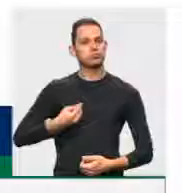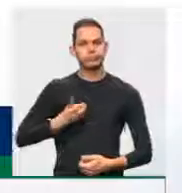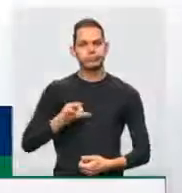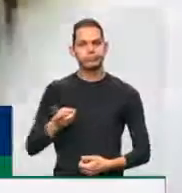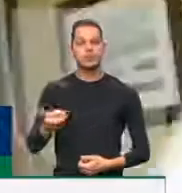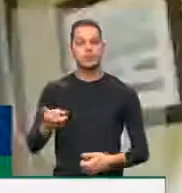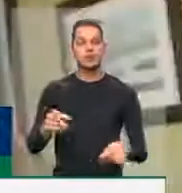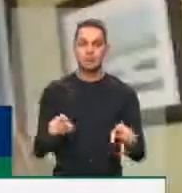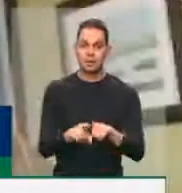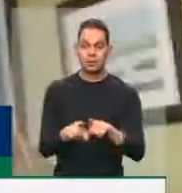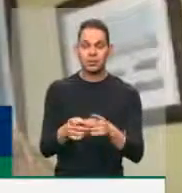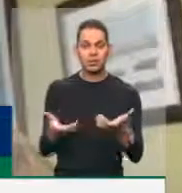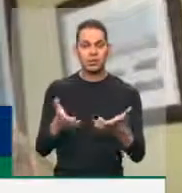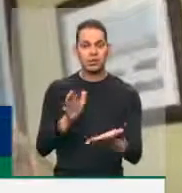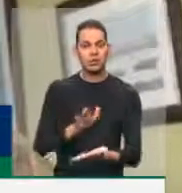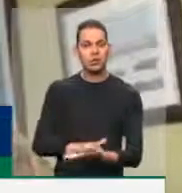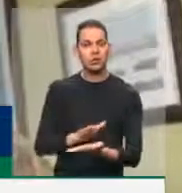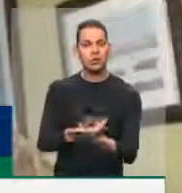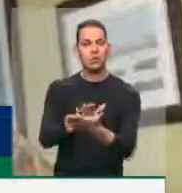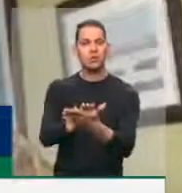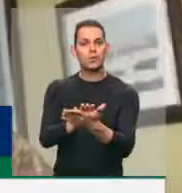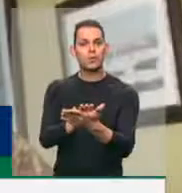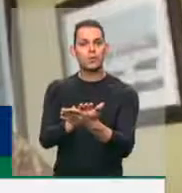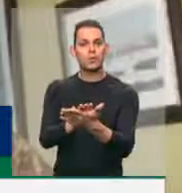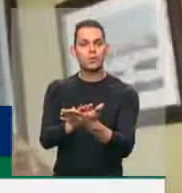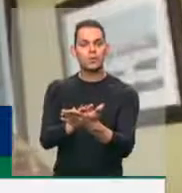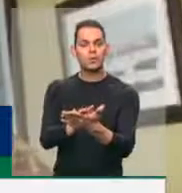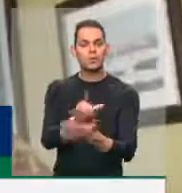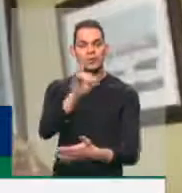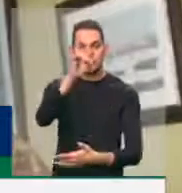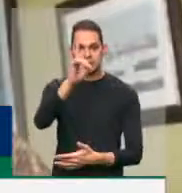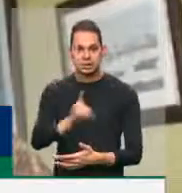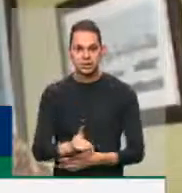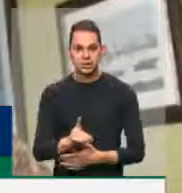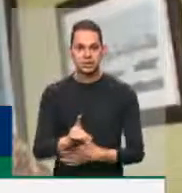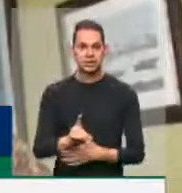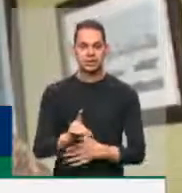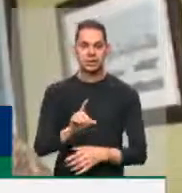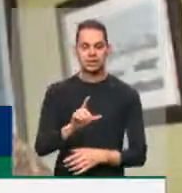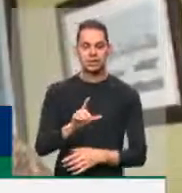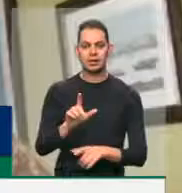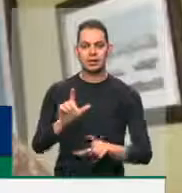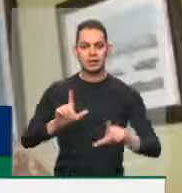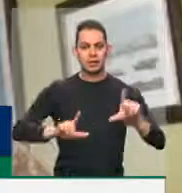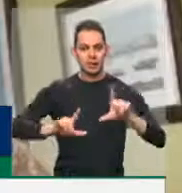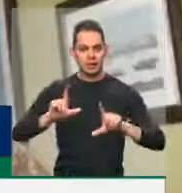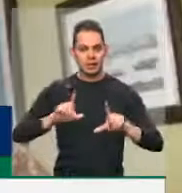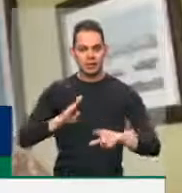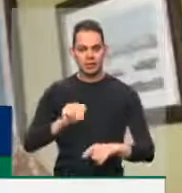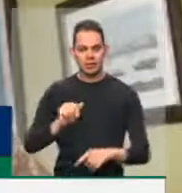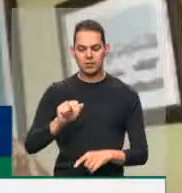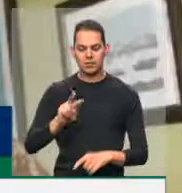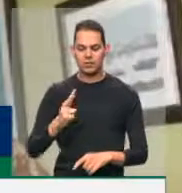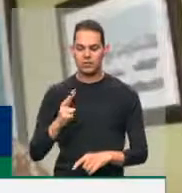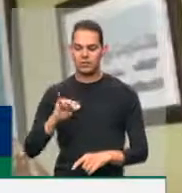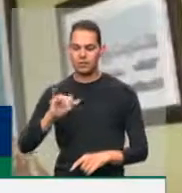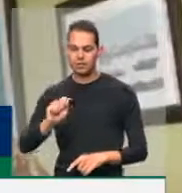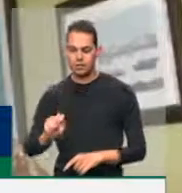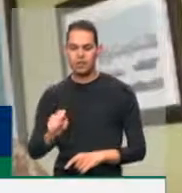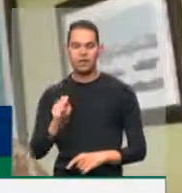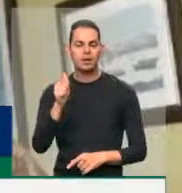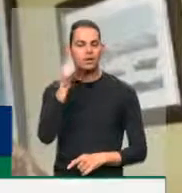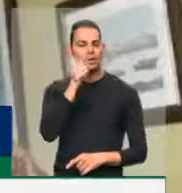também, senhor presidente, saudar aqui a diretoria da TV Bahia pelo programa Conversa Preta, a jornalista